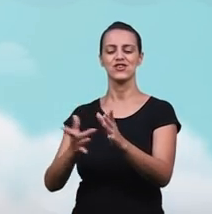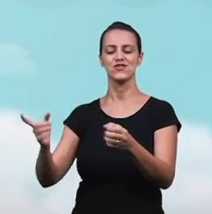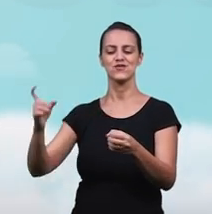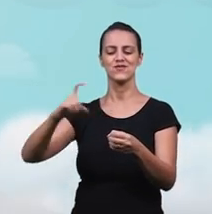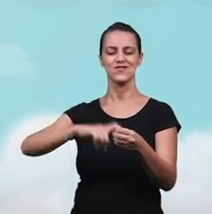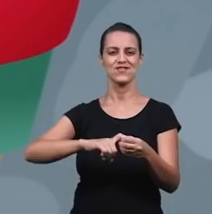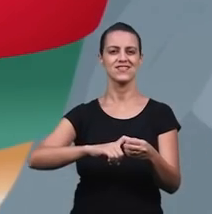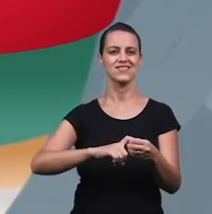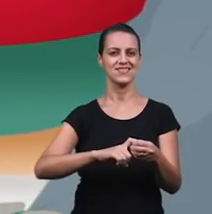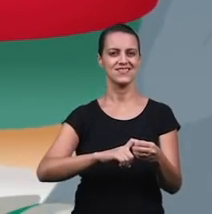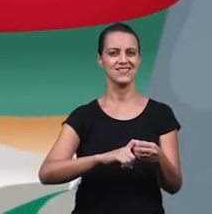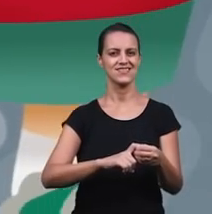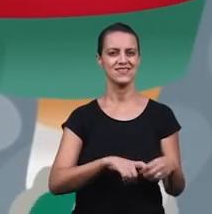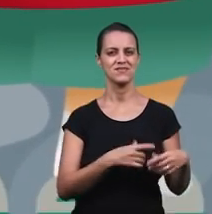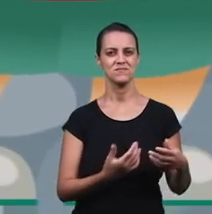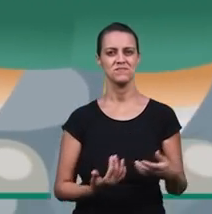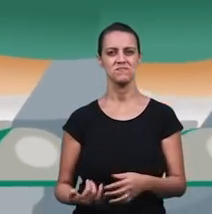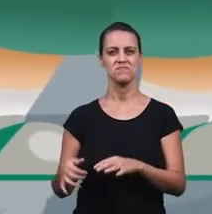voltar